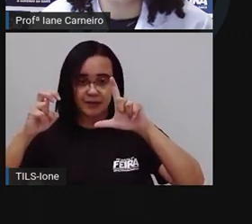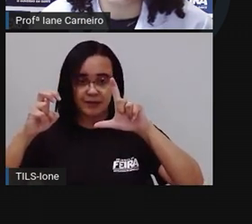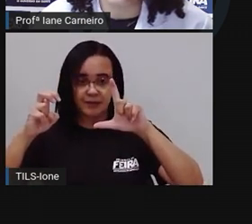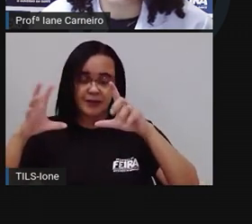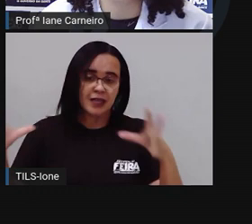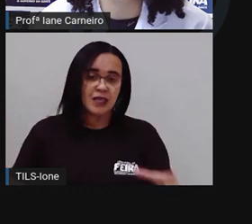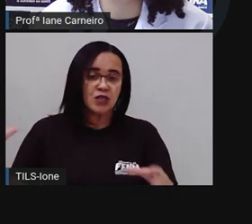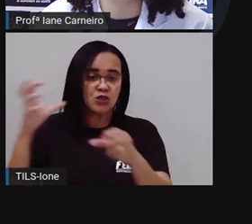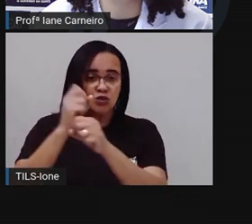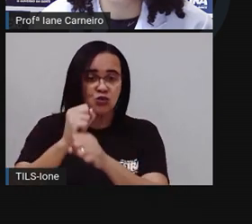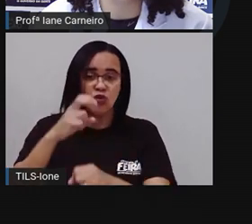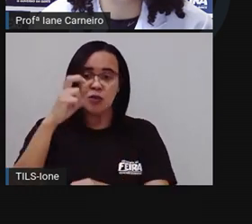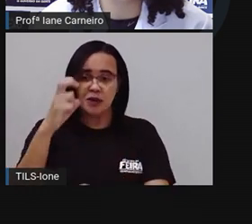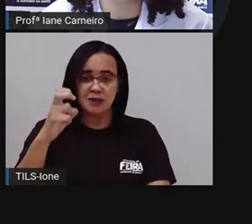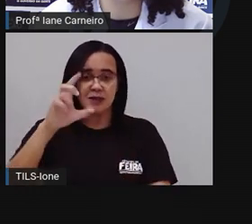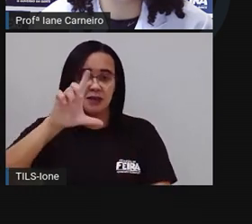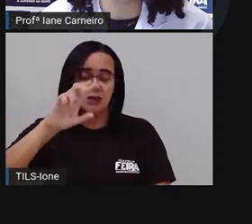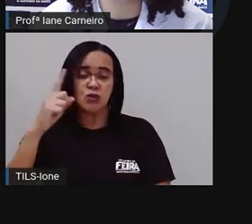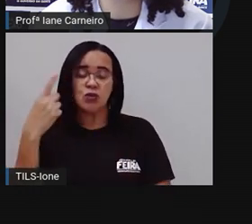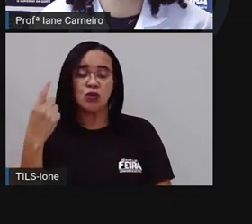álcool, certo?